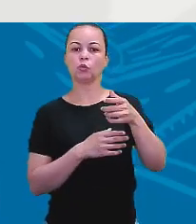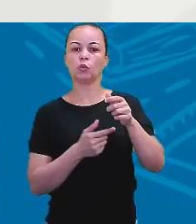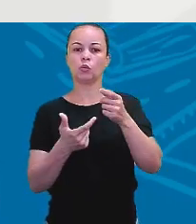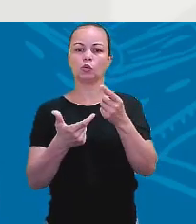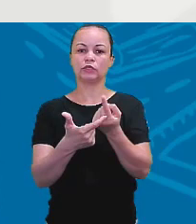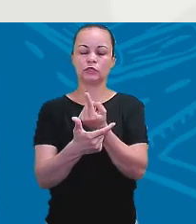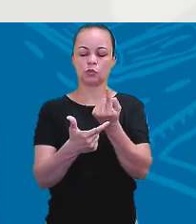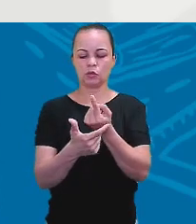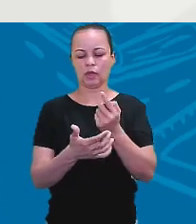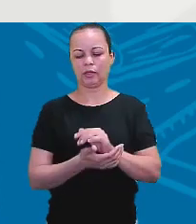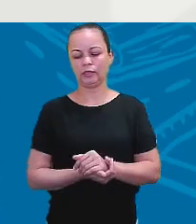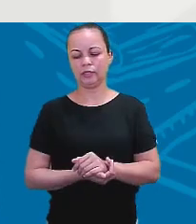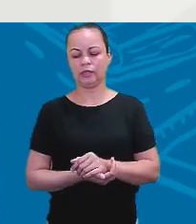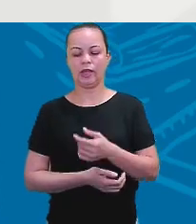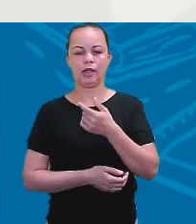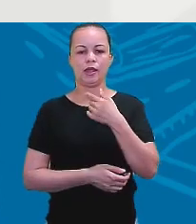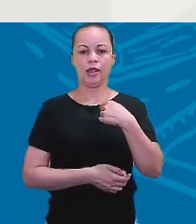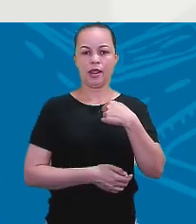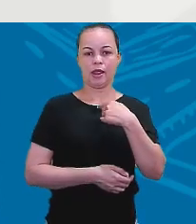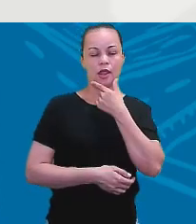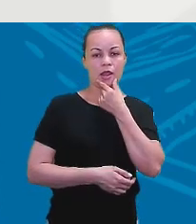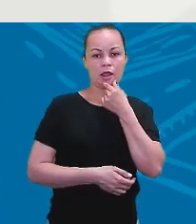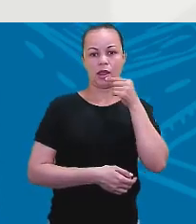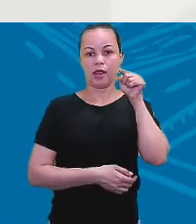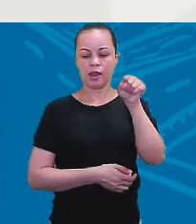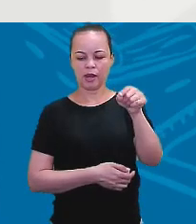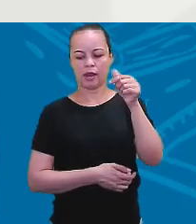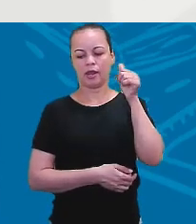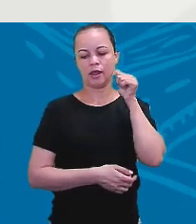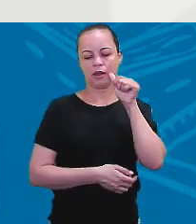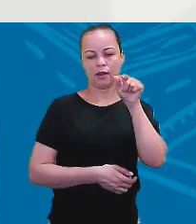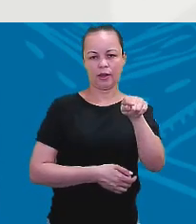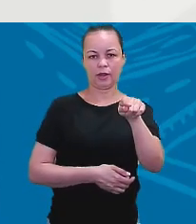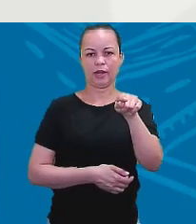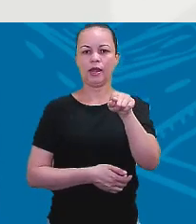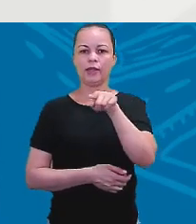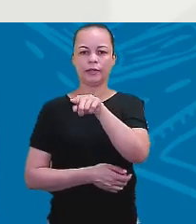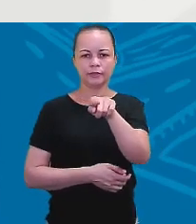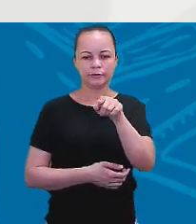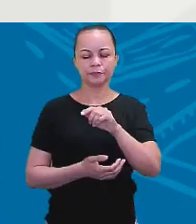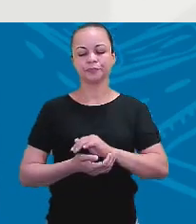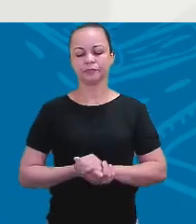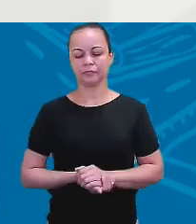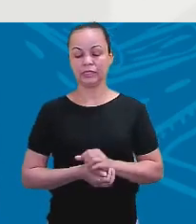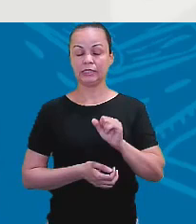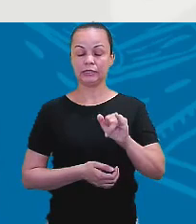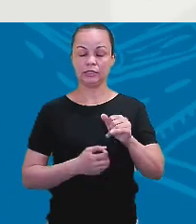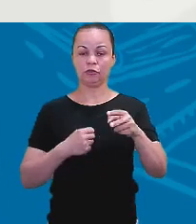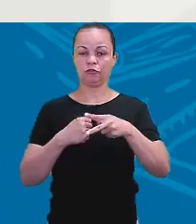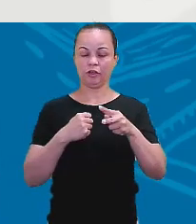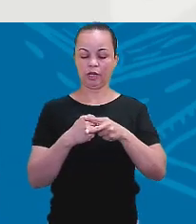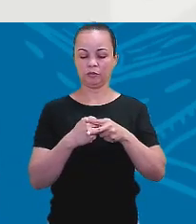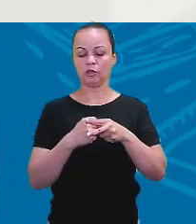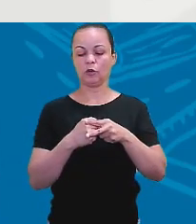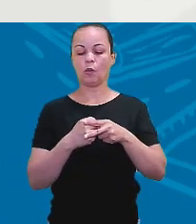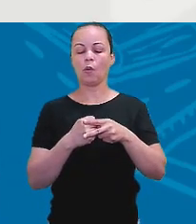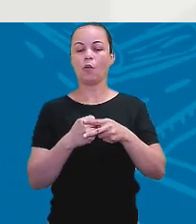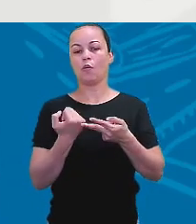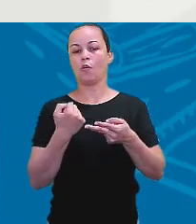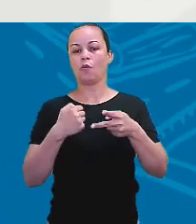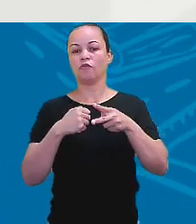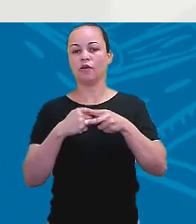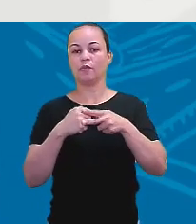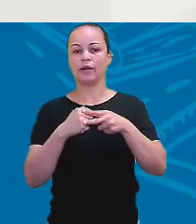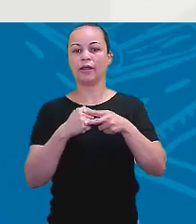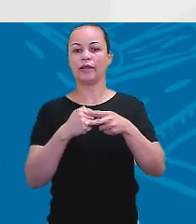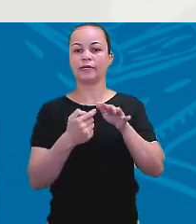o she e o it. Certo? Se o verbo estiver no presente simples, tá? Do e does, eu só uso